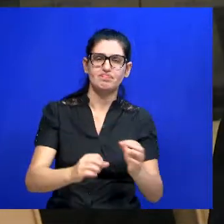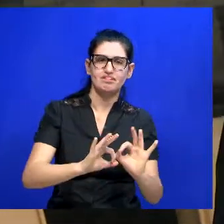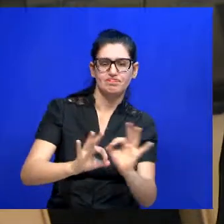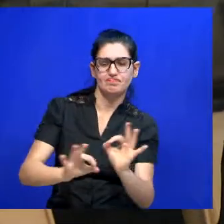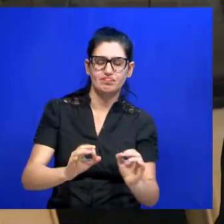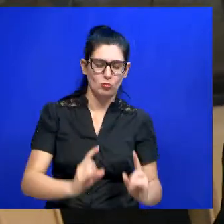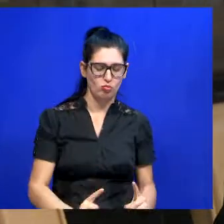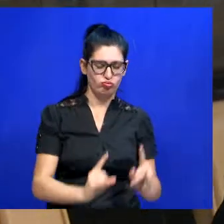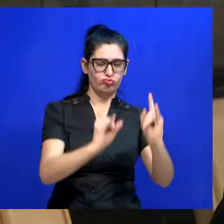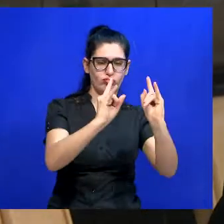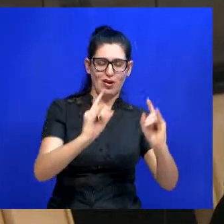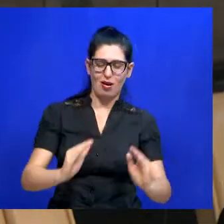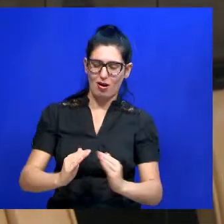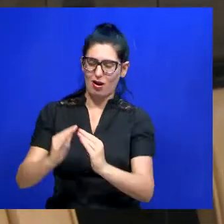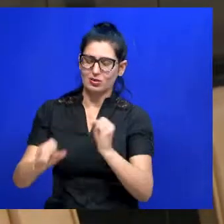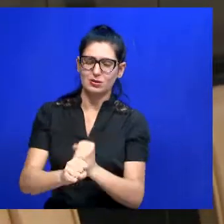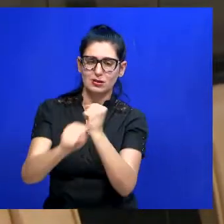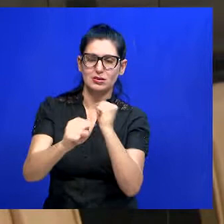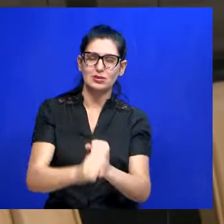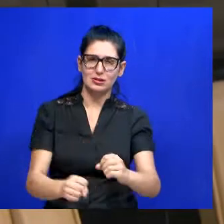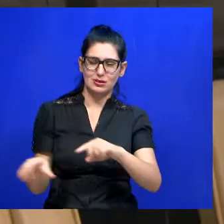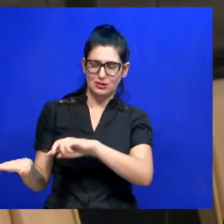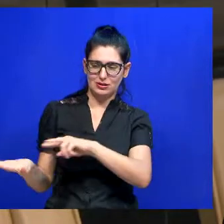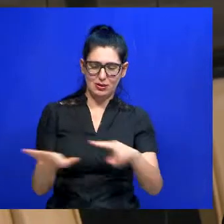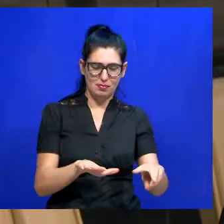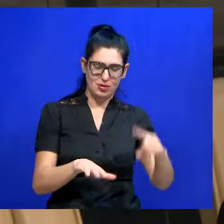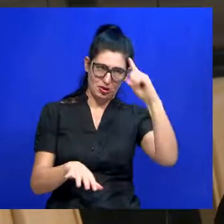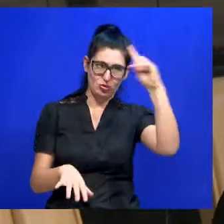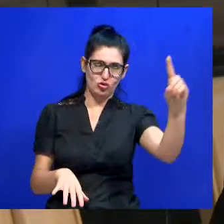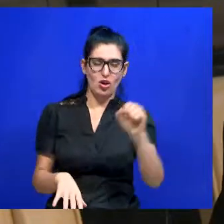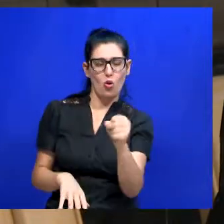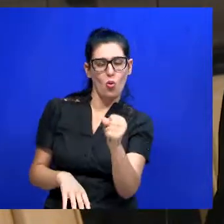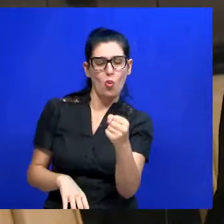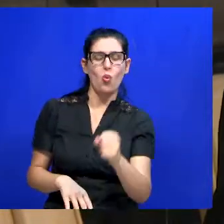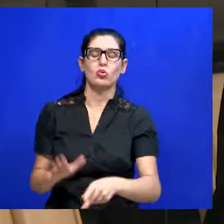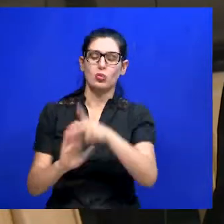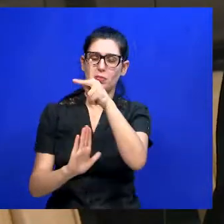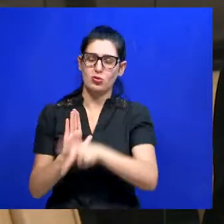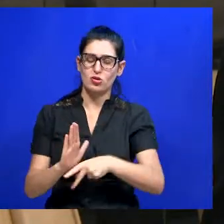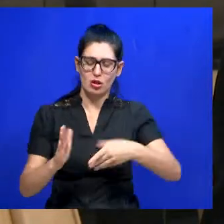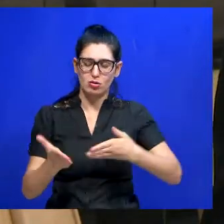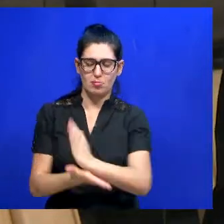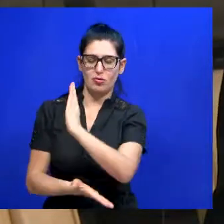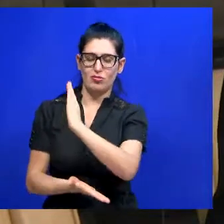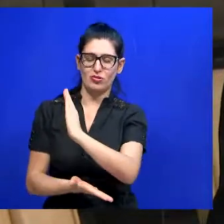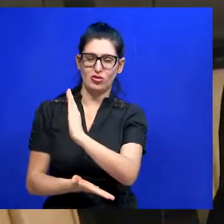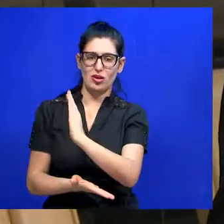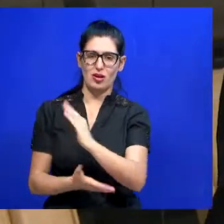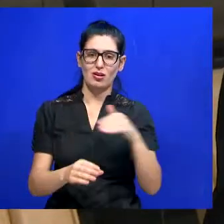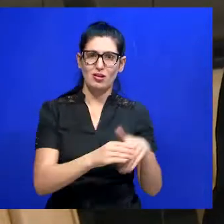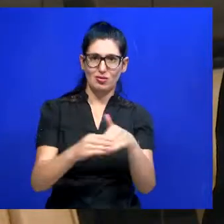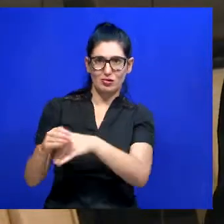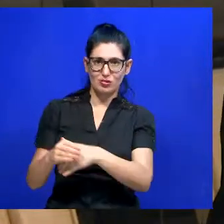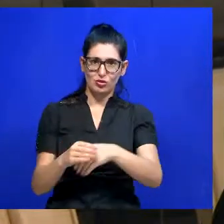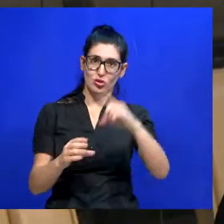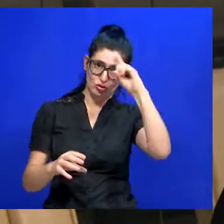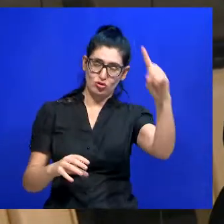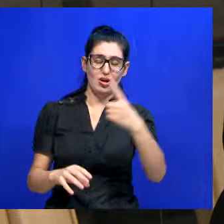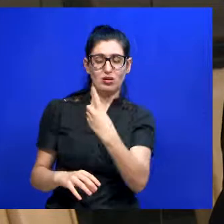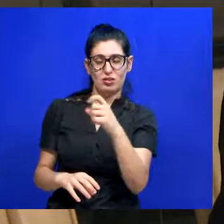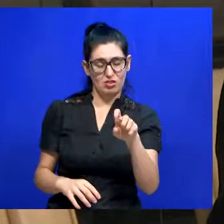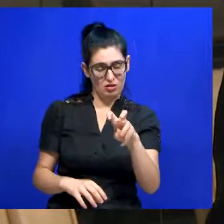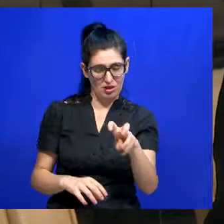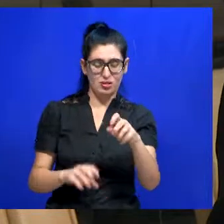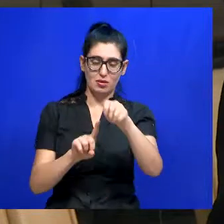semana do dia 8, este projeto havia sido aprovado por unanimidade, veio para esta casa no dia 15 de agosto